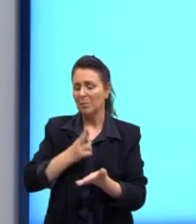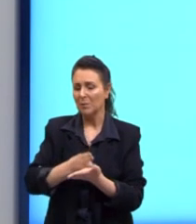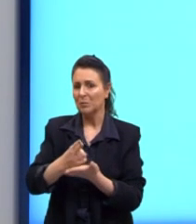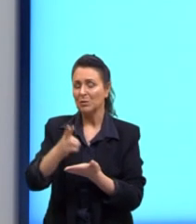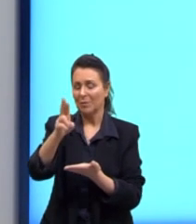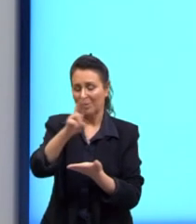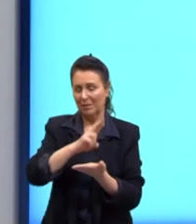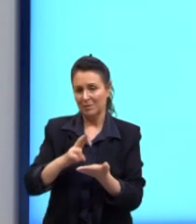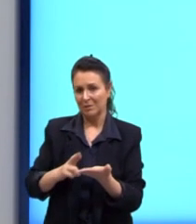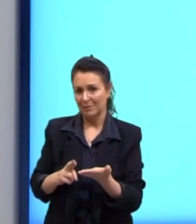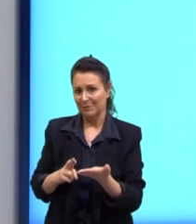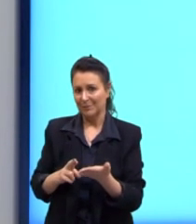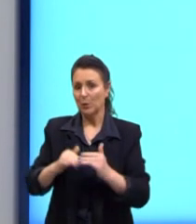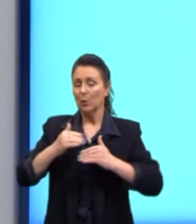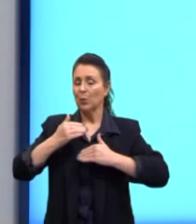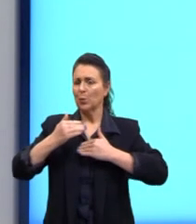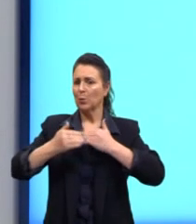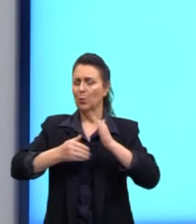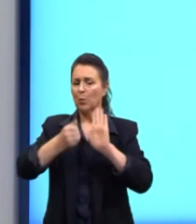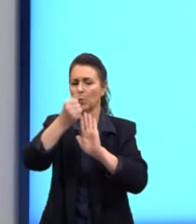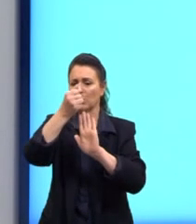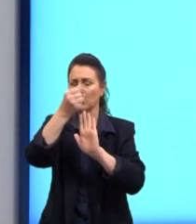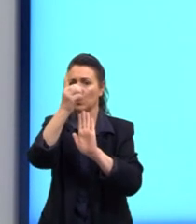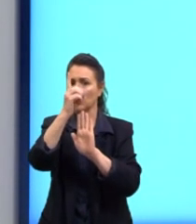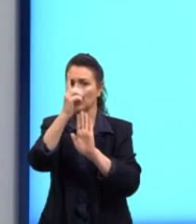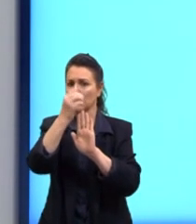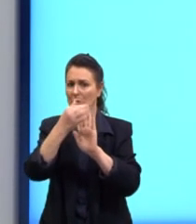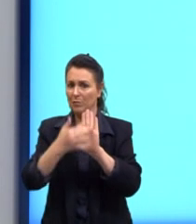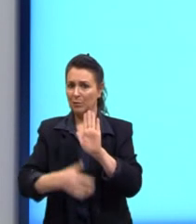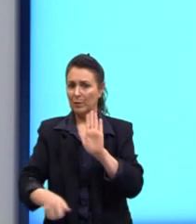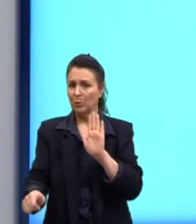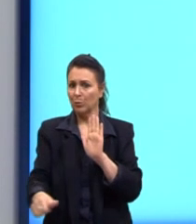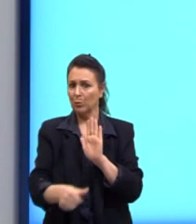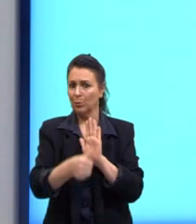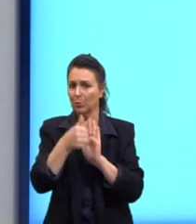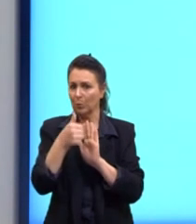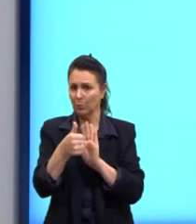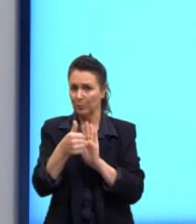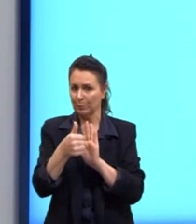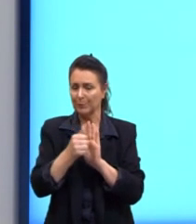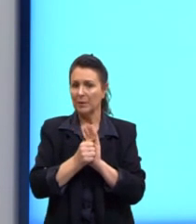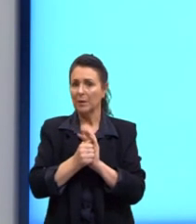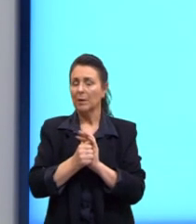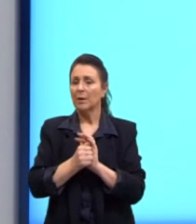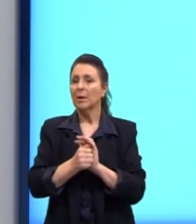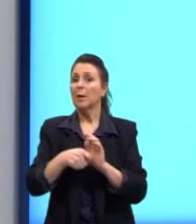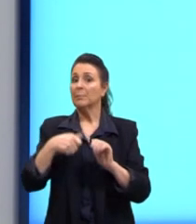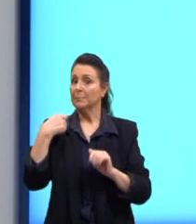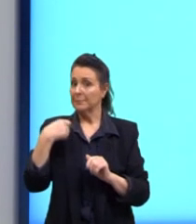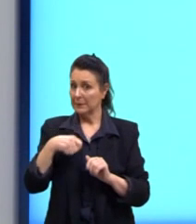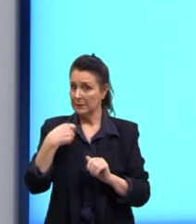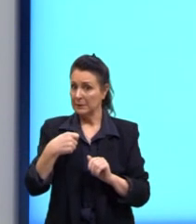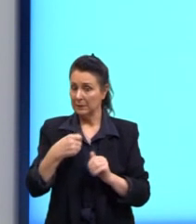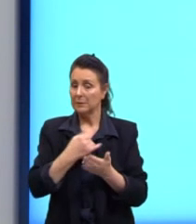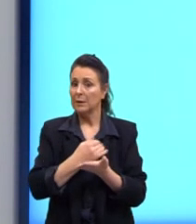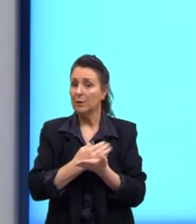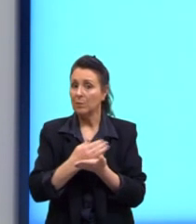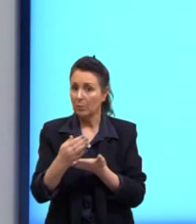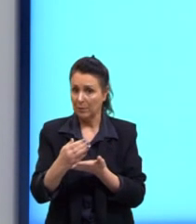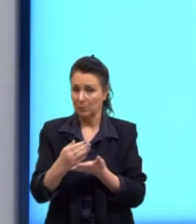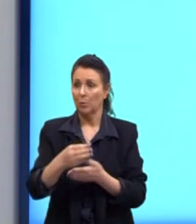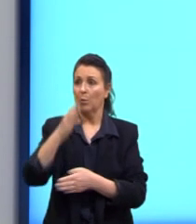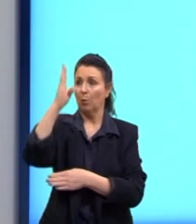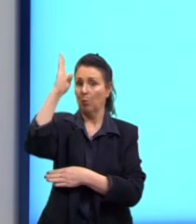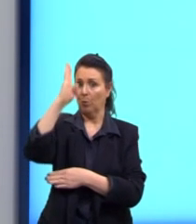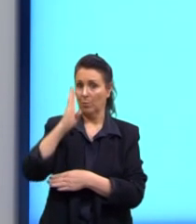redação. Desenvolvimento 1. Deve-se pontuar de início que o Brasil